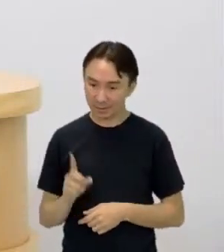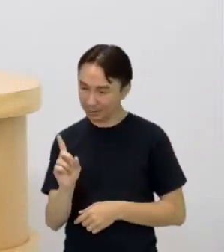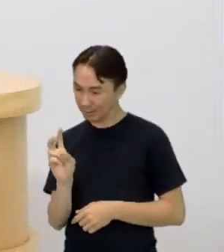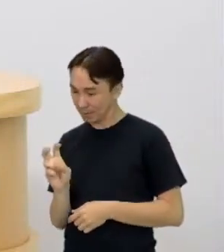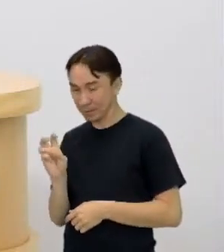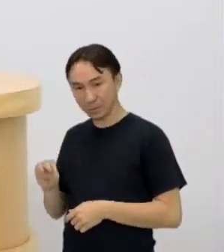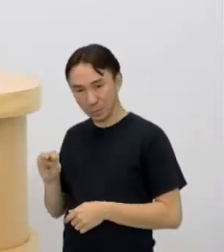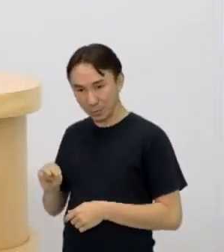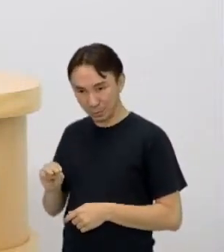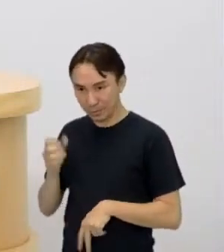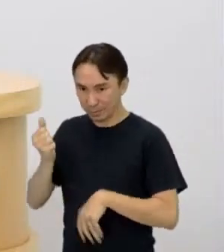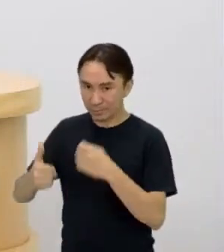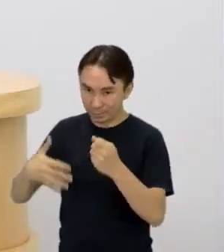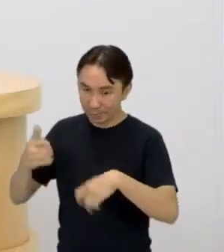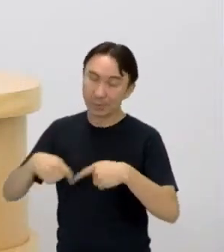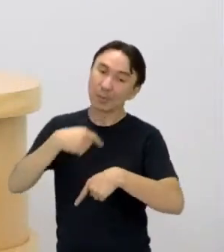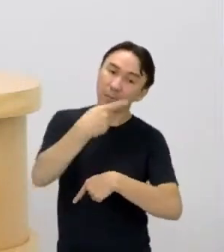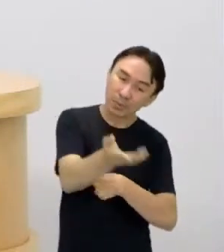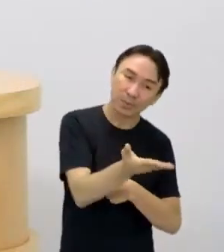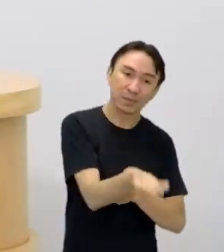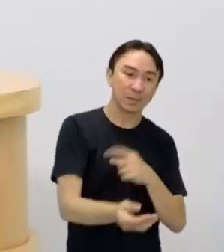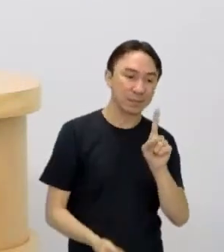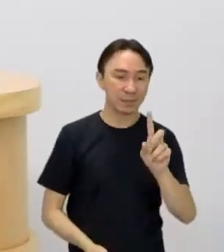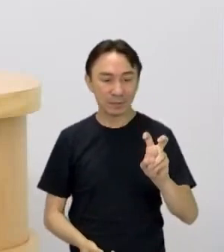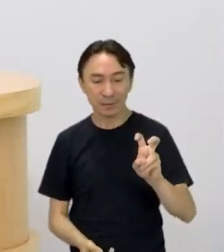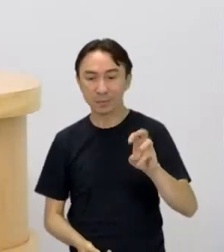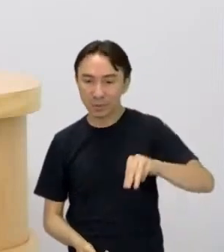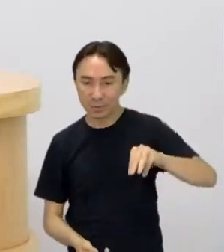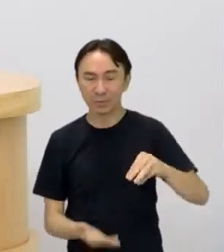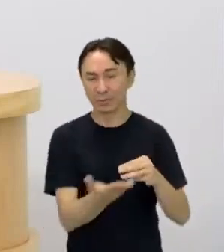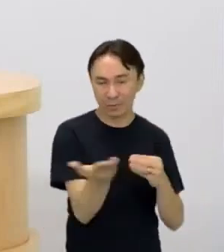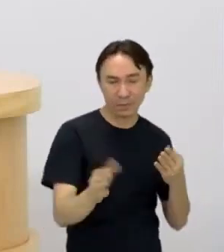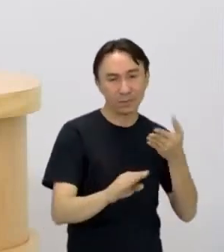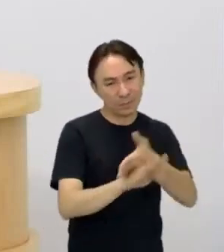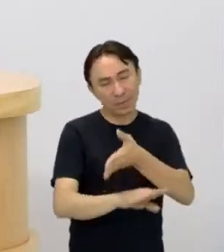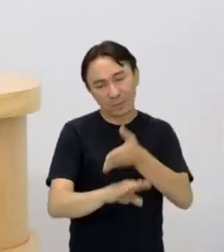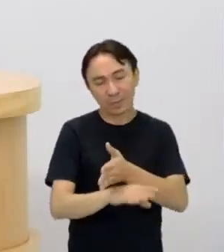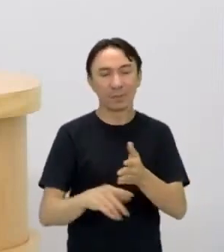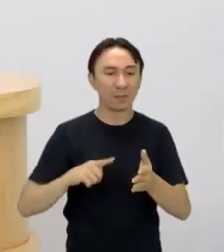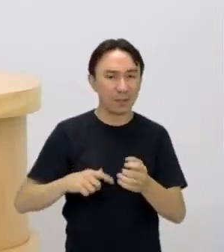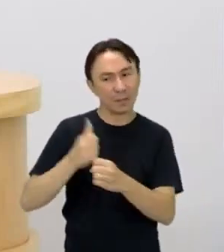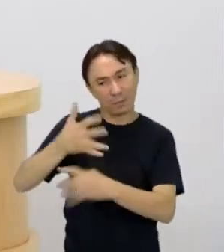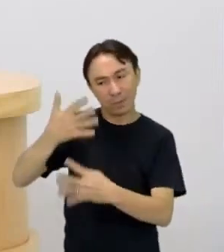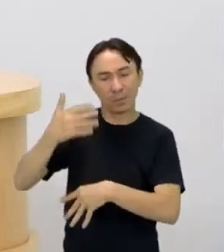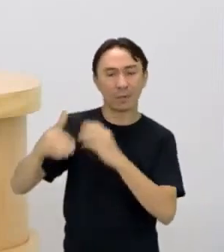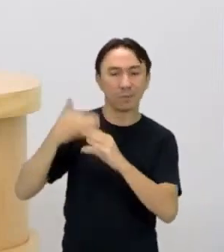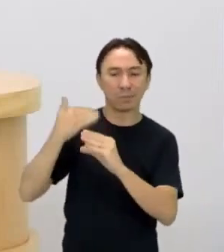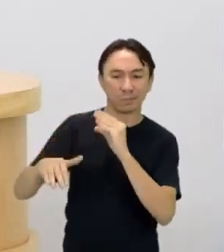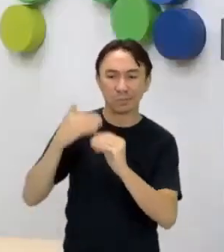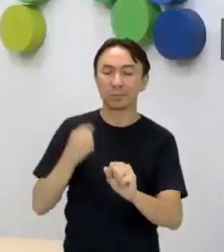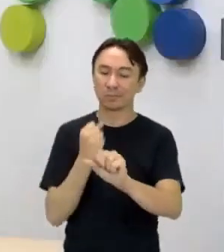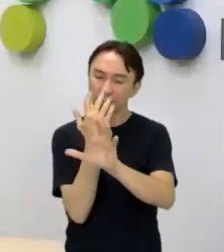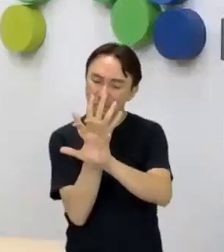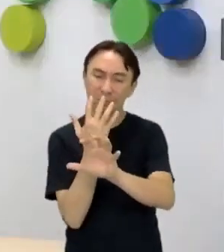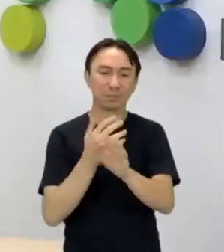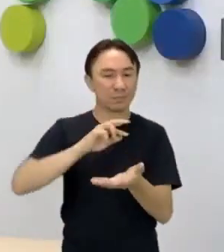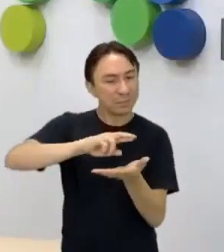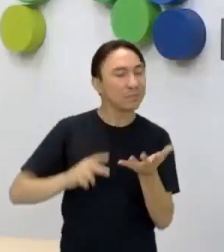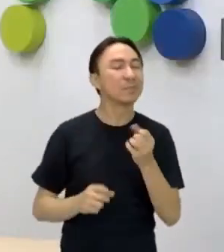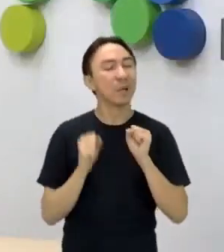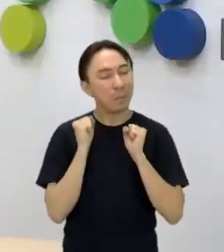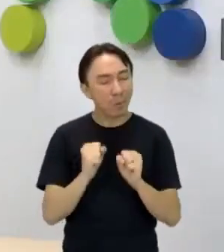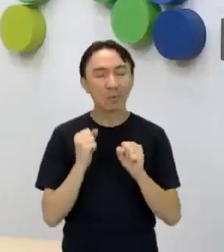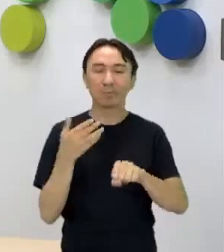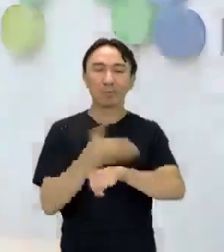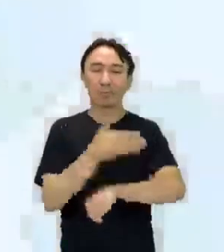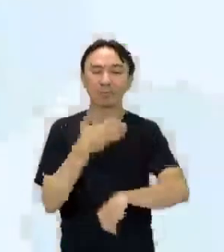Depois vem a participação de vocês com a interação, né? Para vocês enriquecerem aqui o nosso trabalho. Para começar